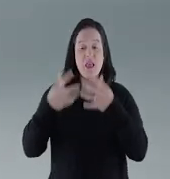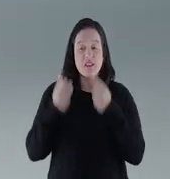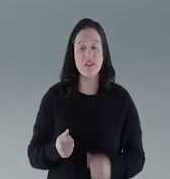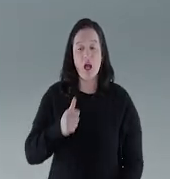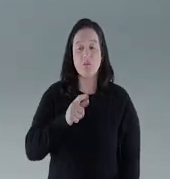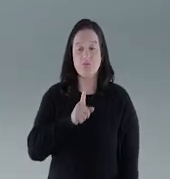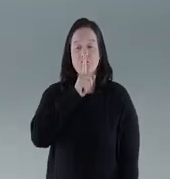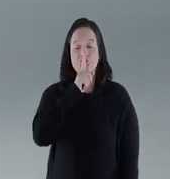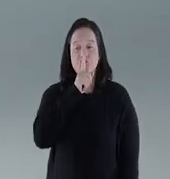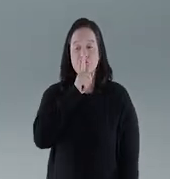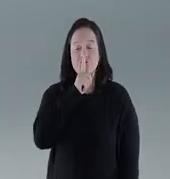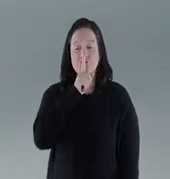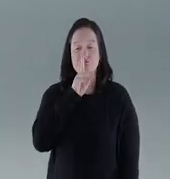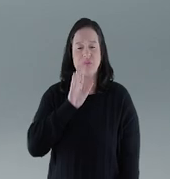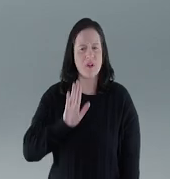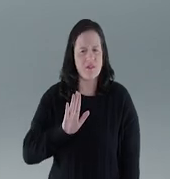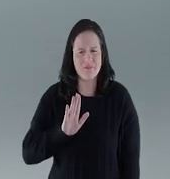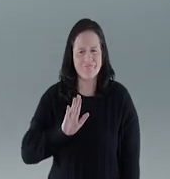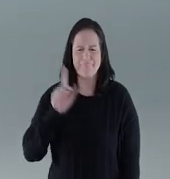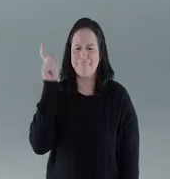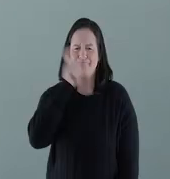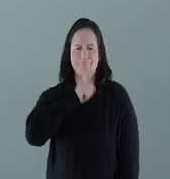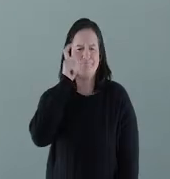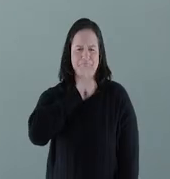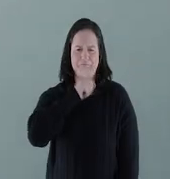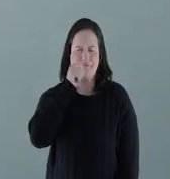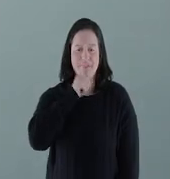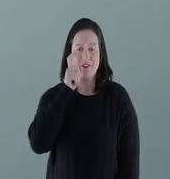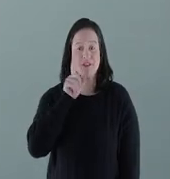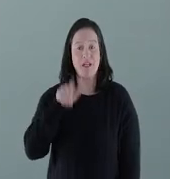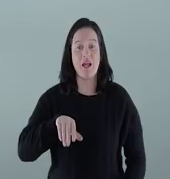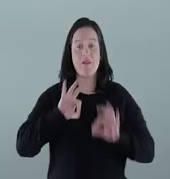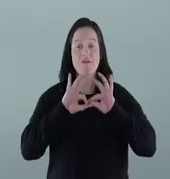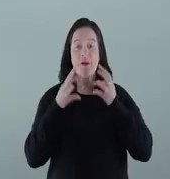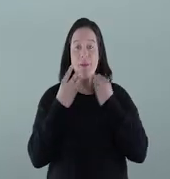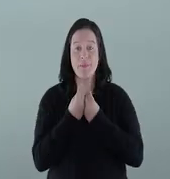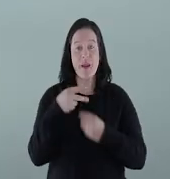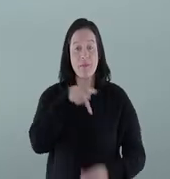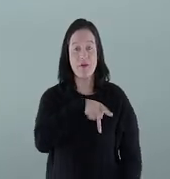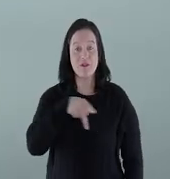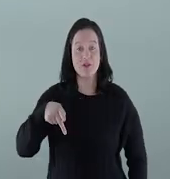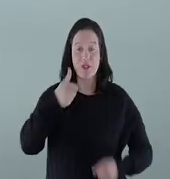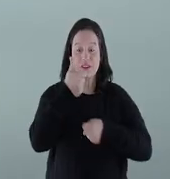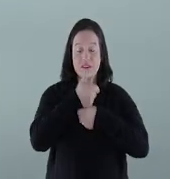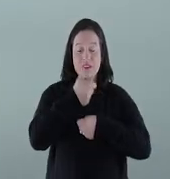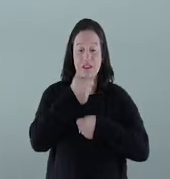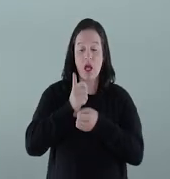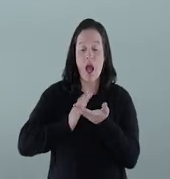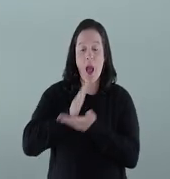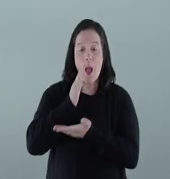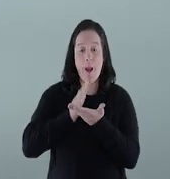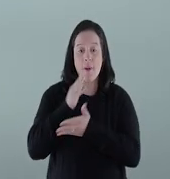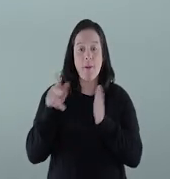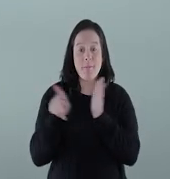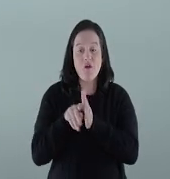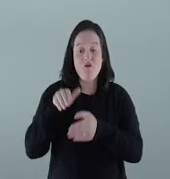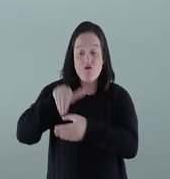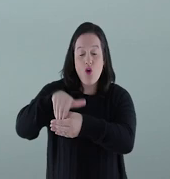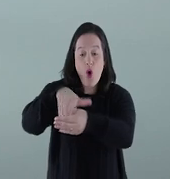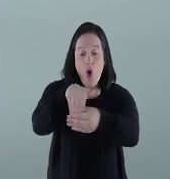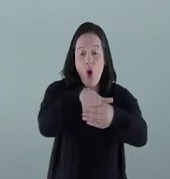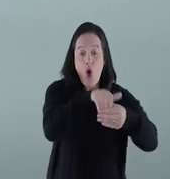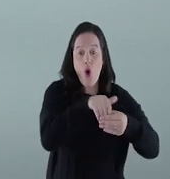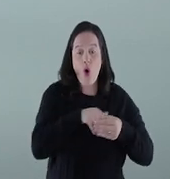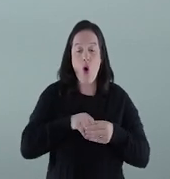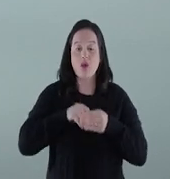responsáveis deverão aceitar o projeto sem questionar. É mentira. São as famílias, professores e diretores que aprovam por meio